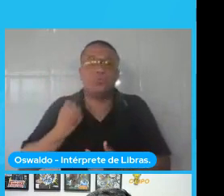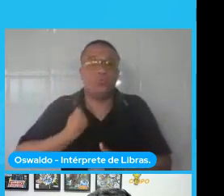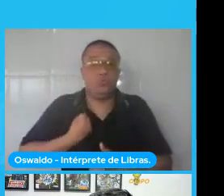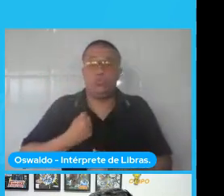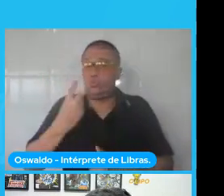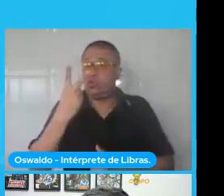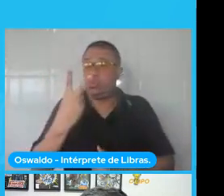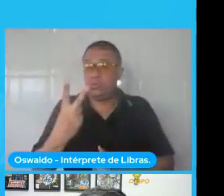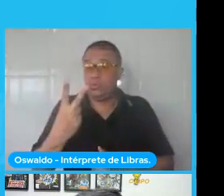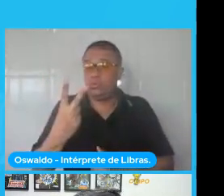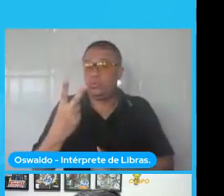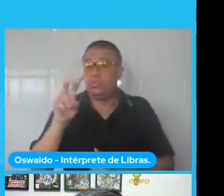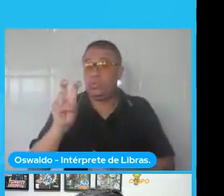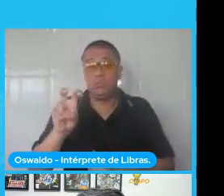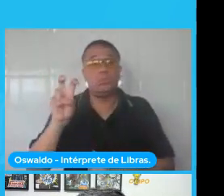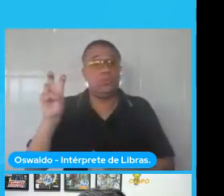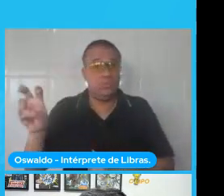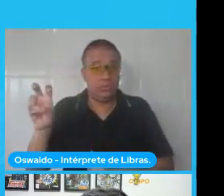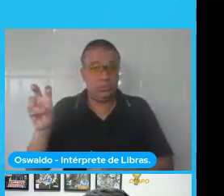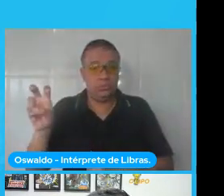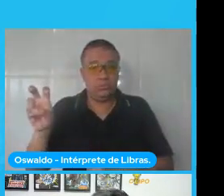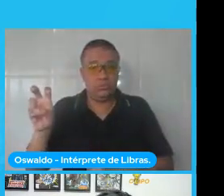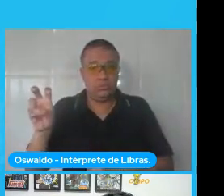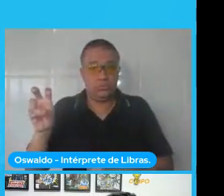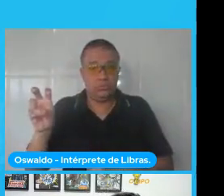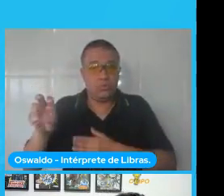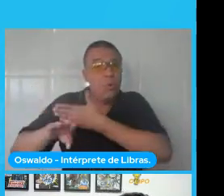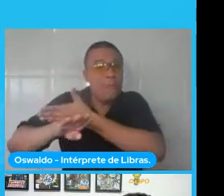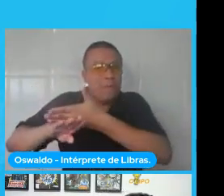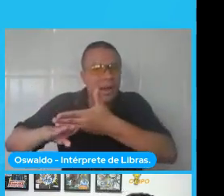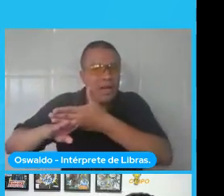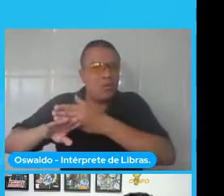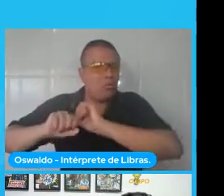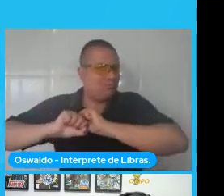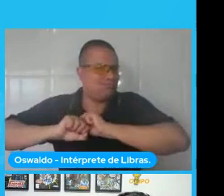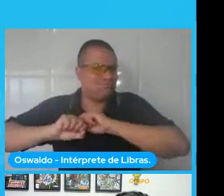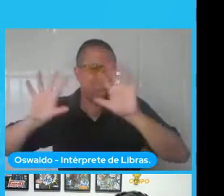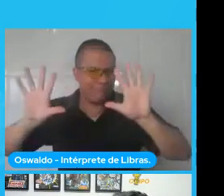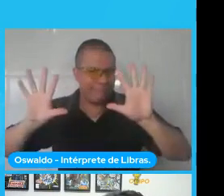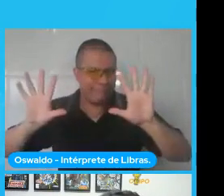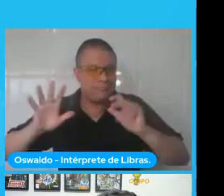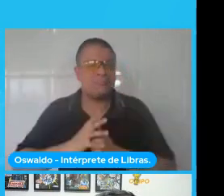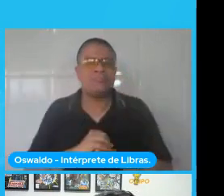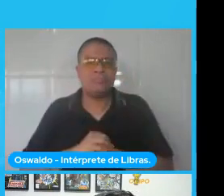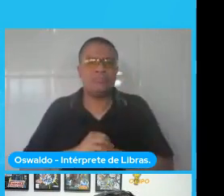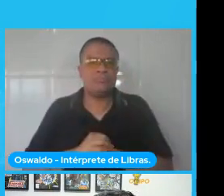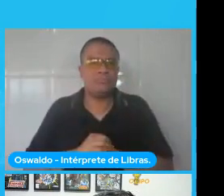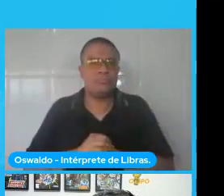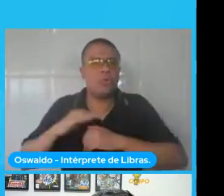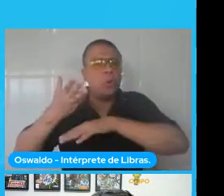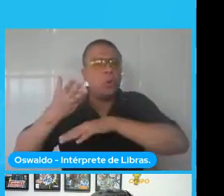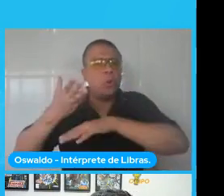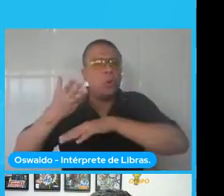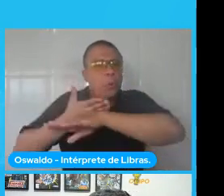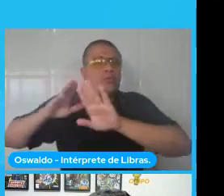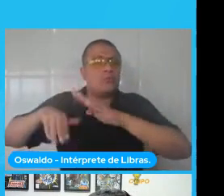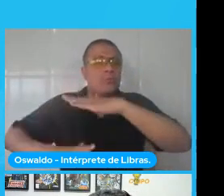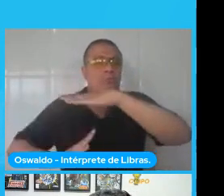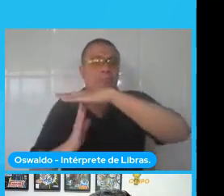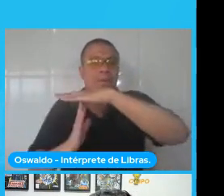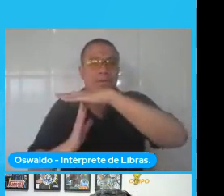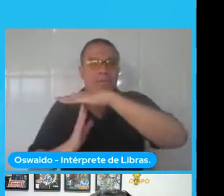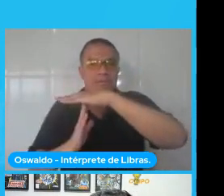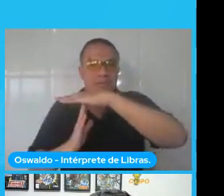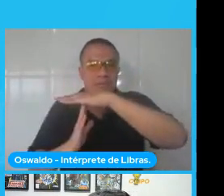255 então é o branco total e o brilho máximo que eu tenho quando um